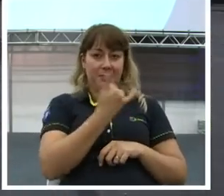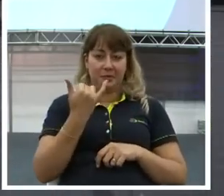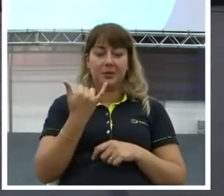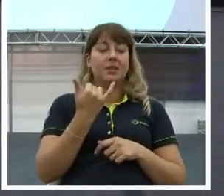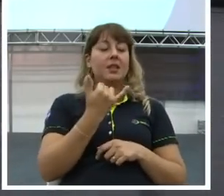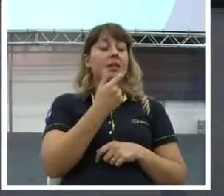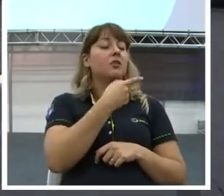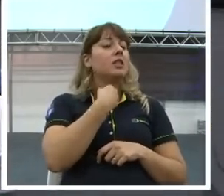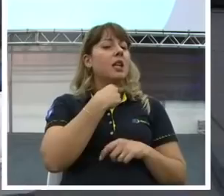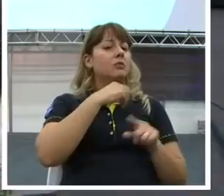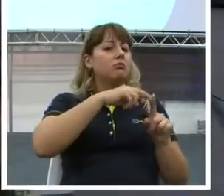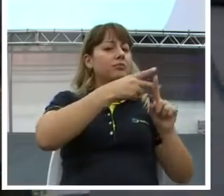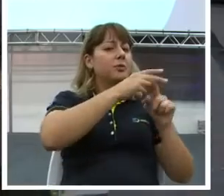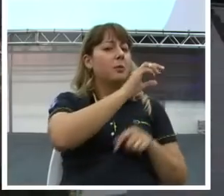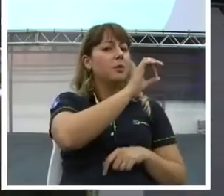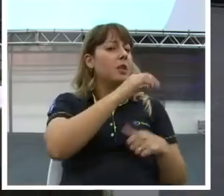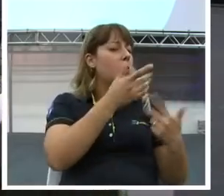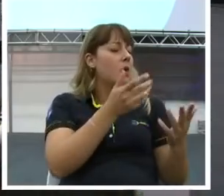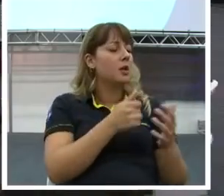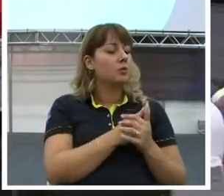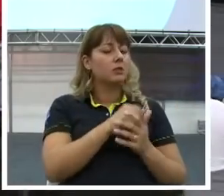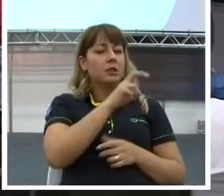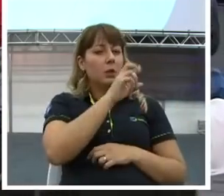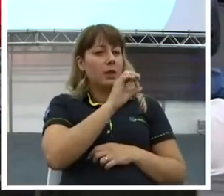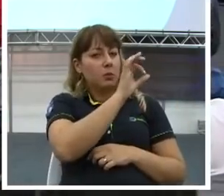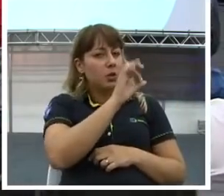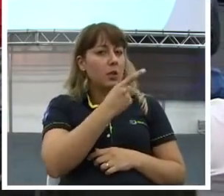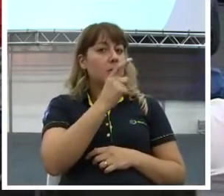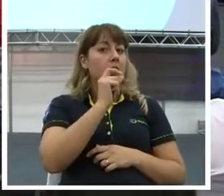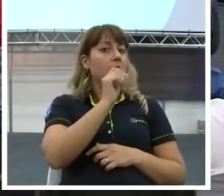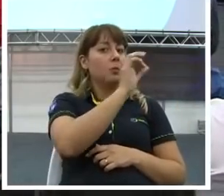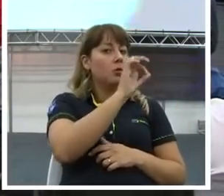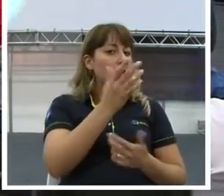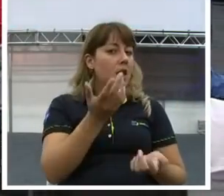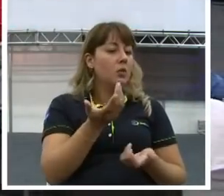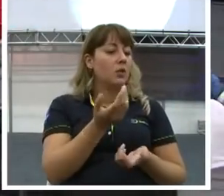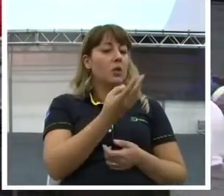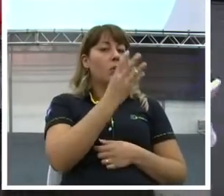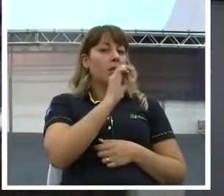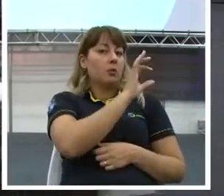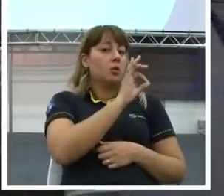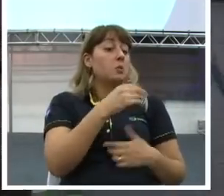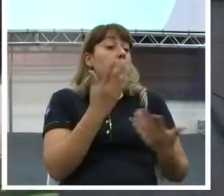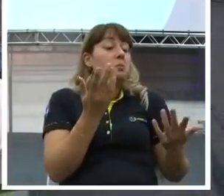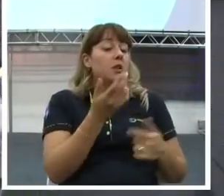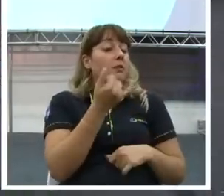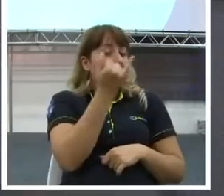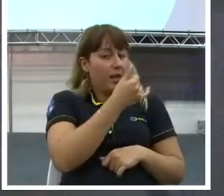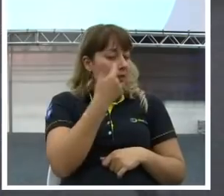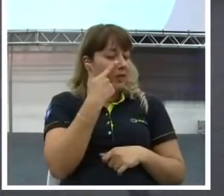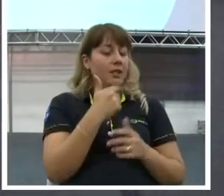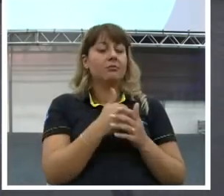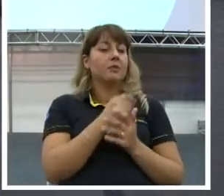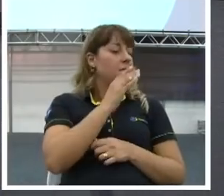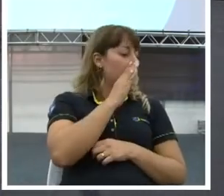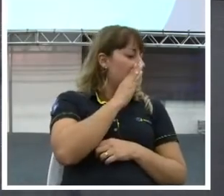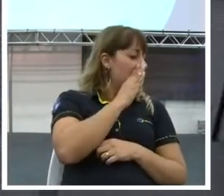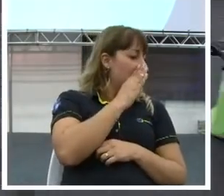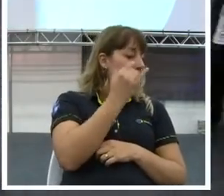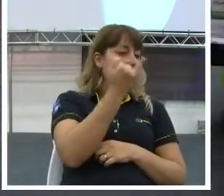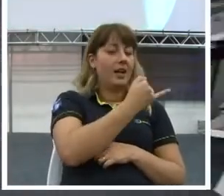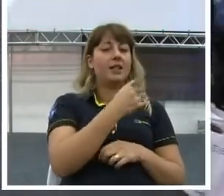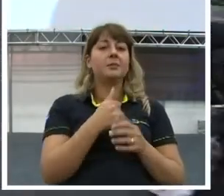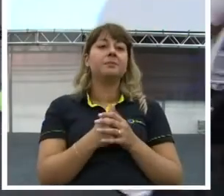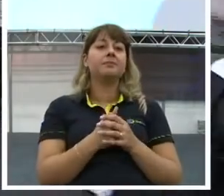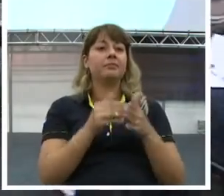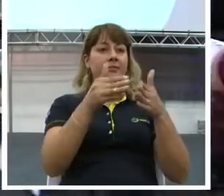percentual. Quero dobrar. Quero ter trinta por cento a mais. Quero ter quarenta por cento a mais. Mas é o que de verdade você quer. Então